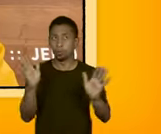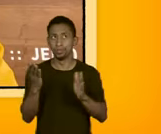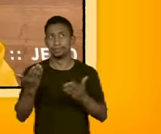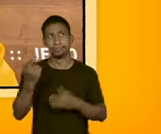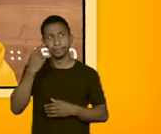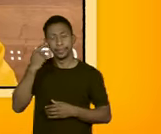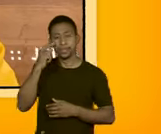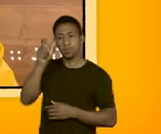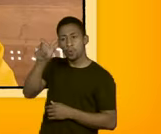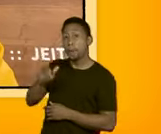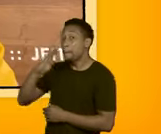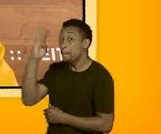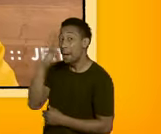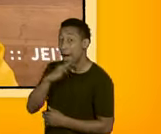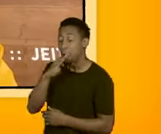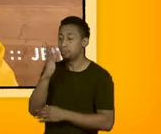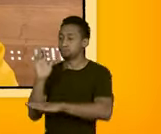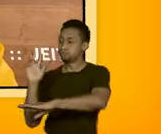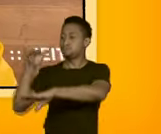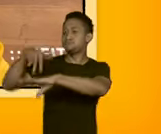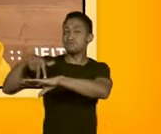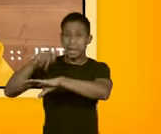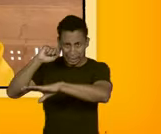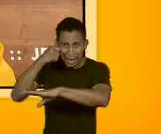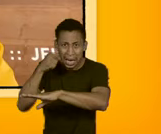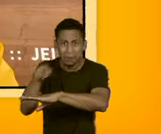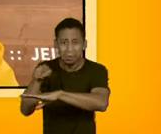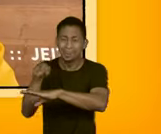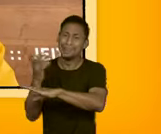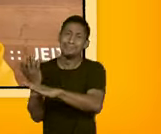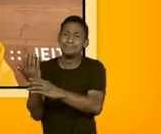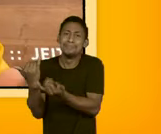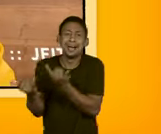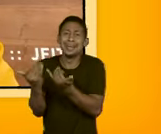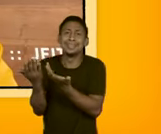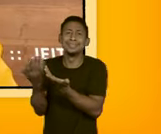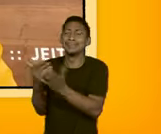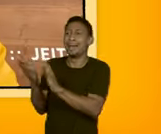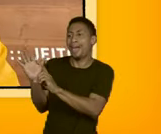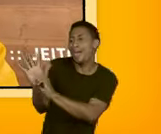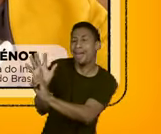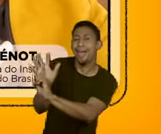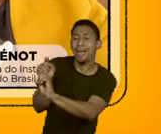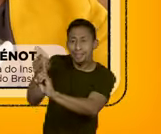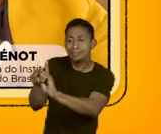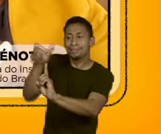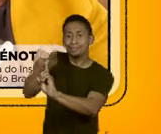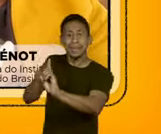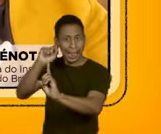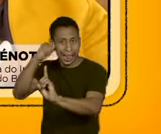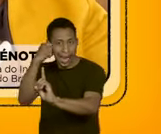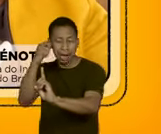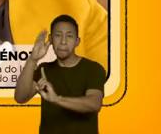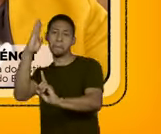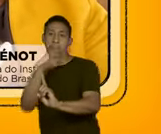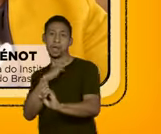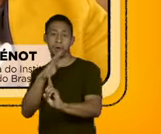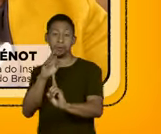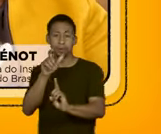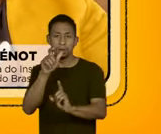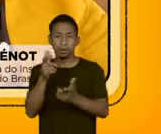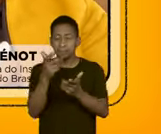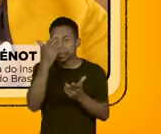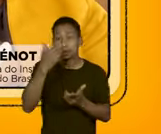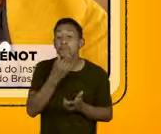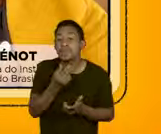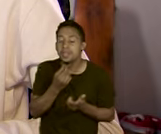e coloco um homem negro, eu tô reforçando um estereótipo. E tô muitas vezes falando pra aquele menino que tá jogando videogame que